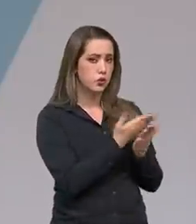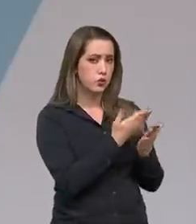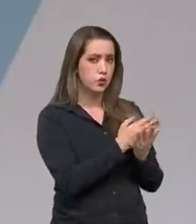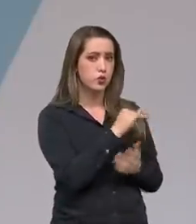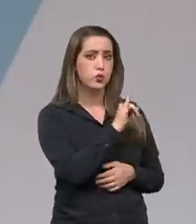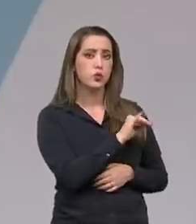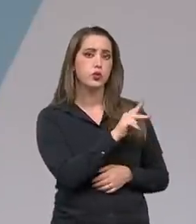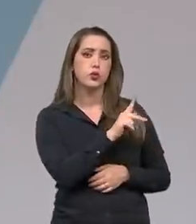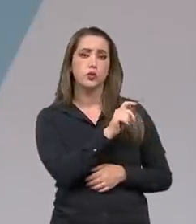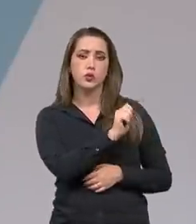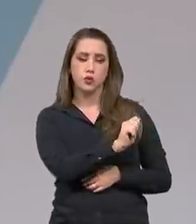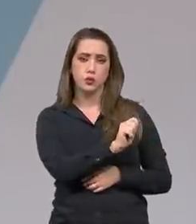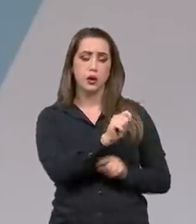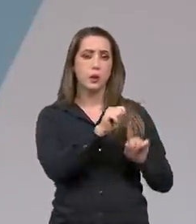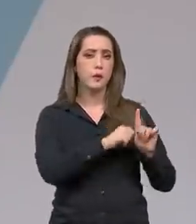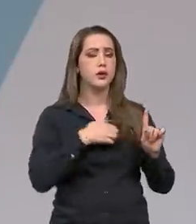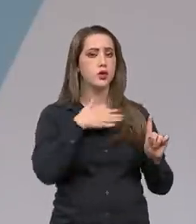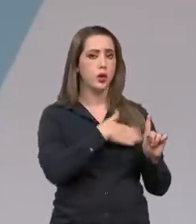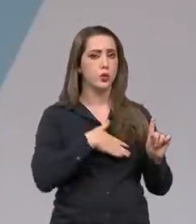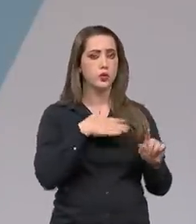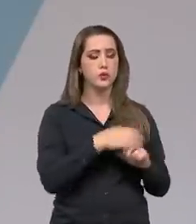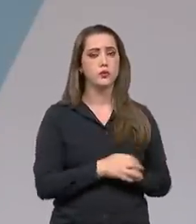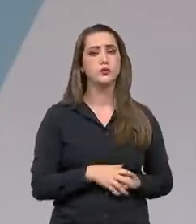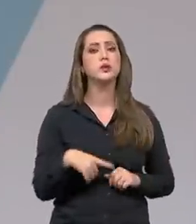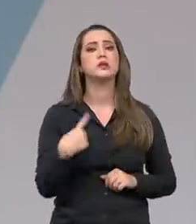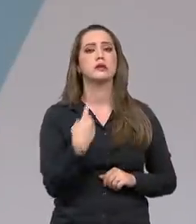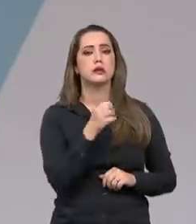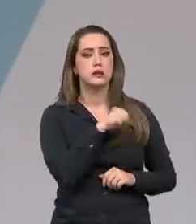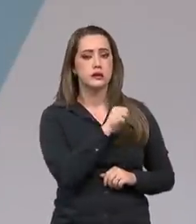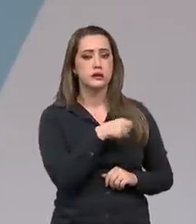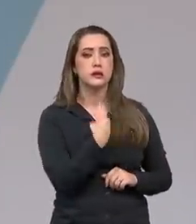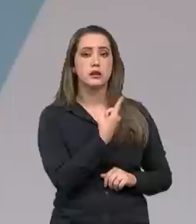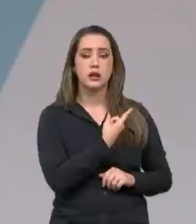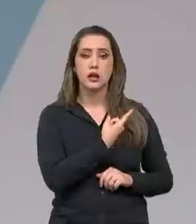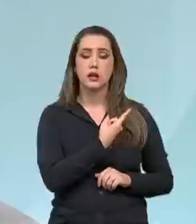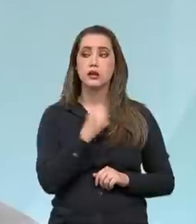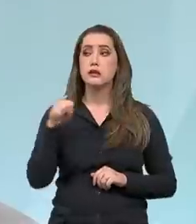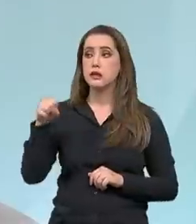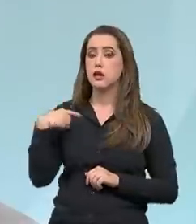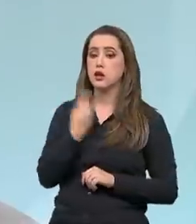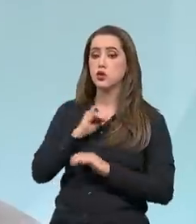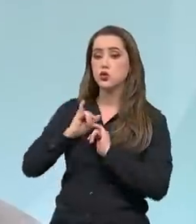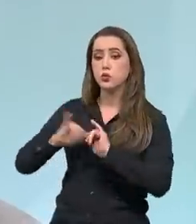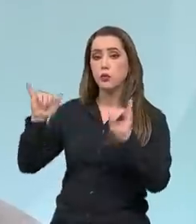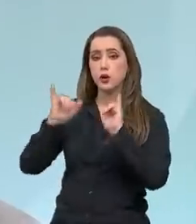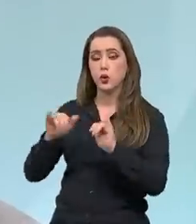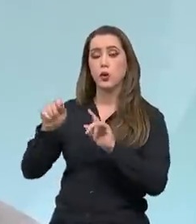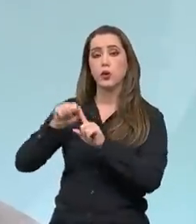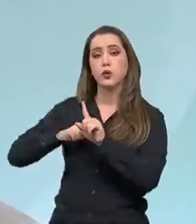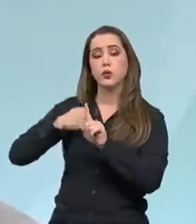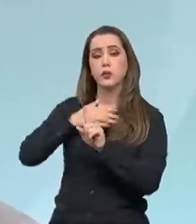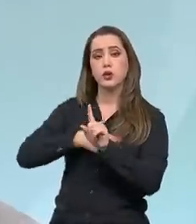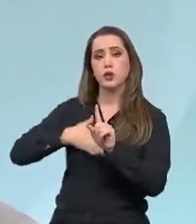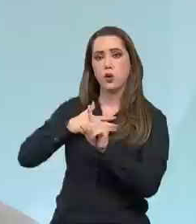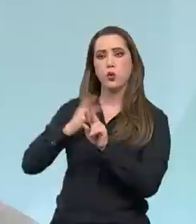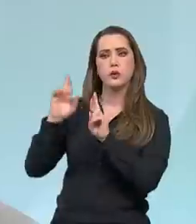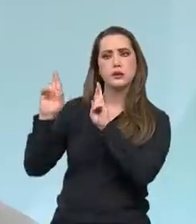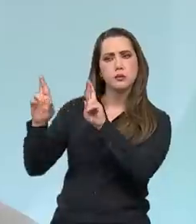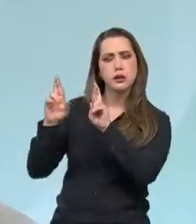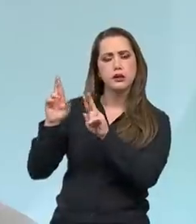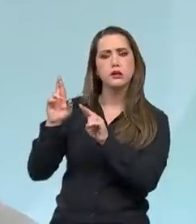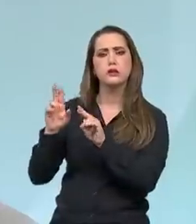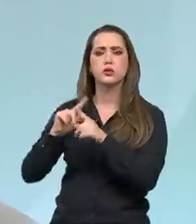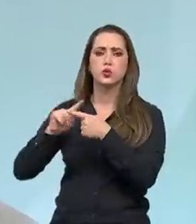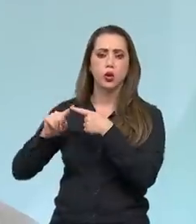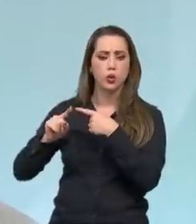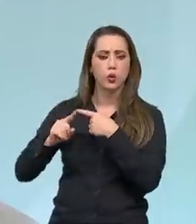IPEA publicou no mês de agosto. Isso. Publicamos agora, em agosto, essa previsão. E essa previsão, ela tem como principal base